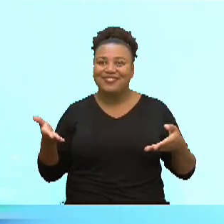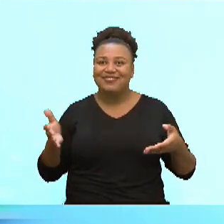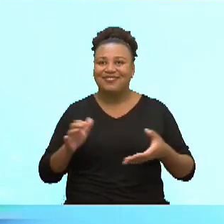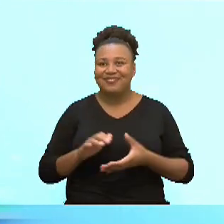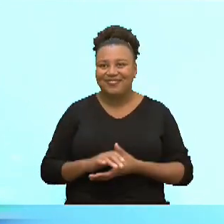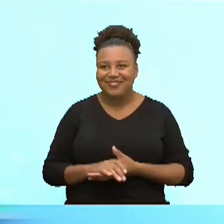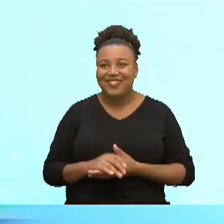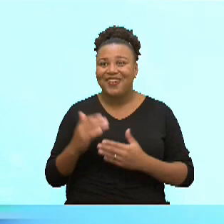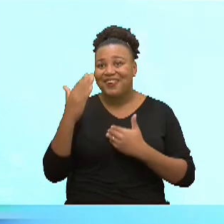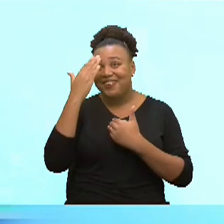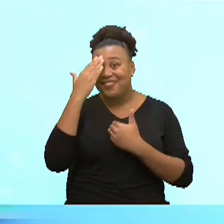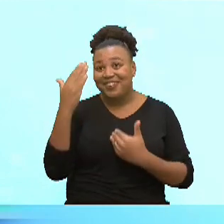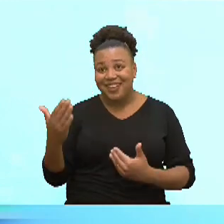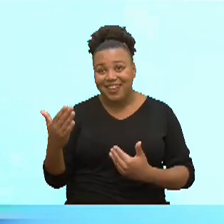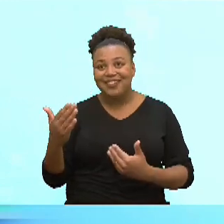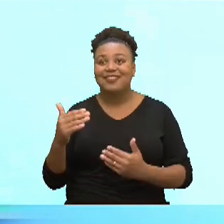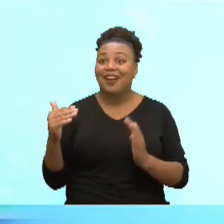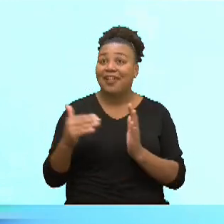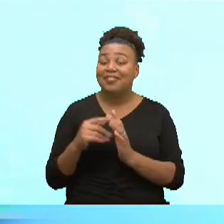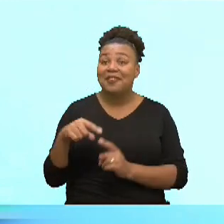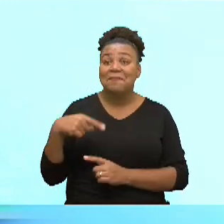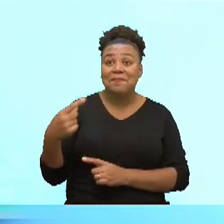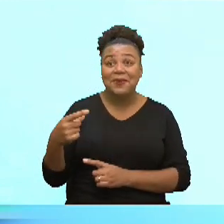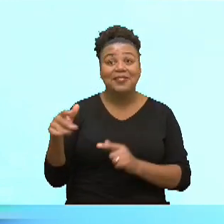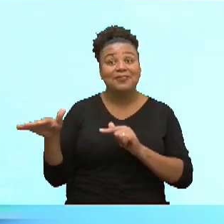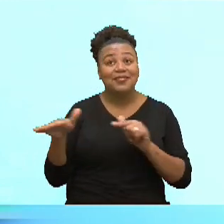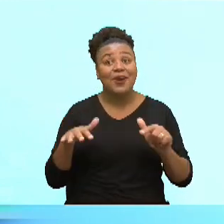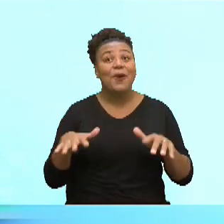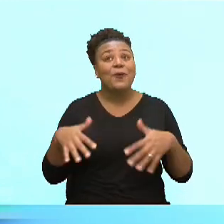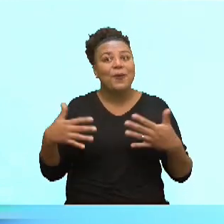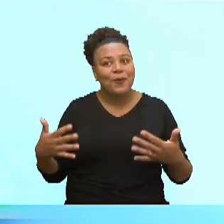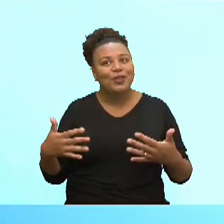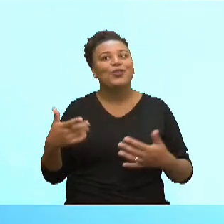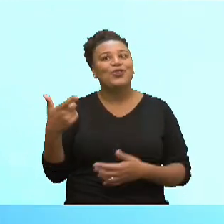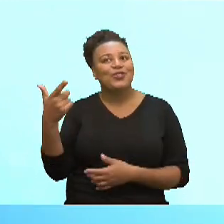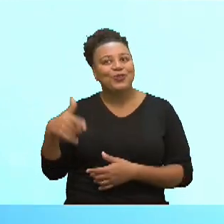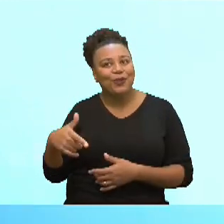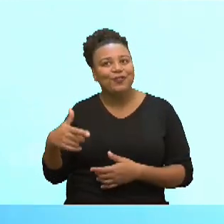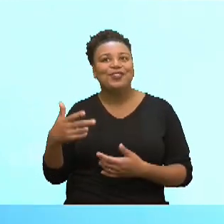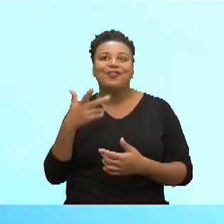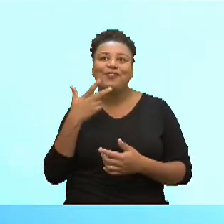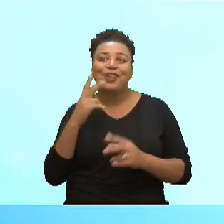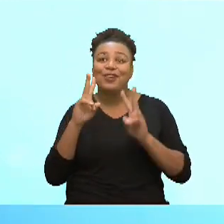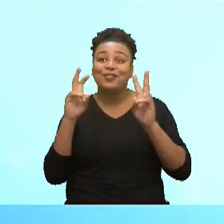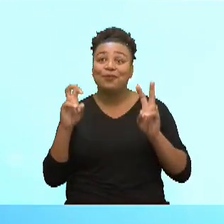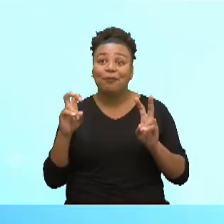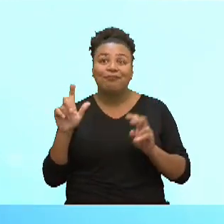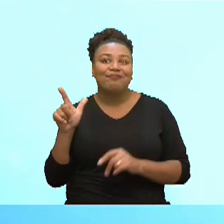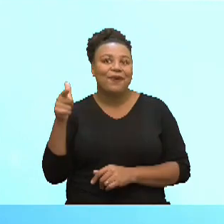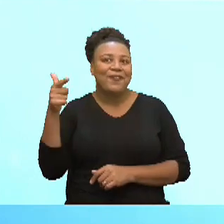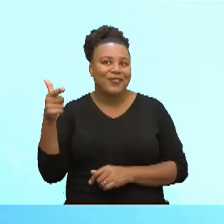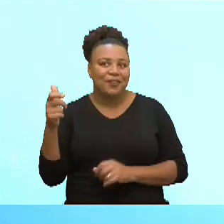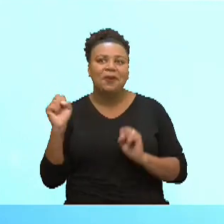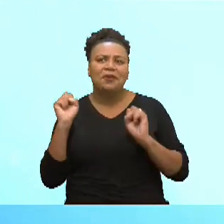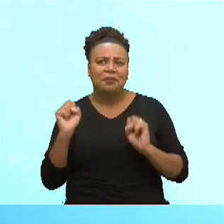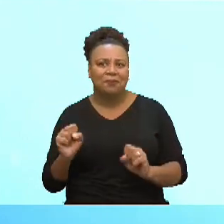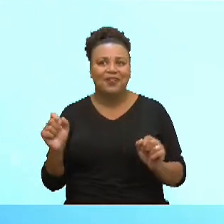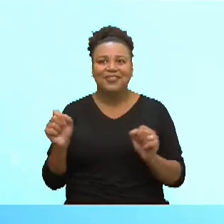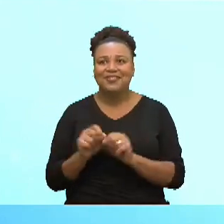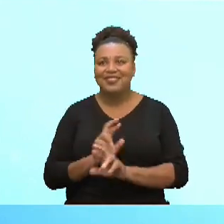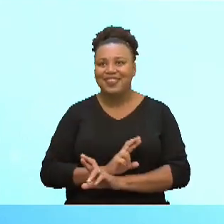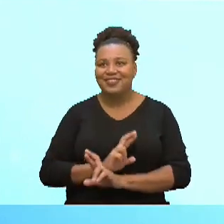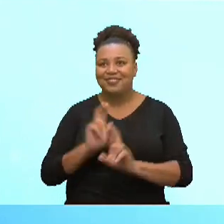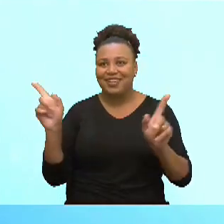tela obrigada e até a próxima semana quando a gente volta a trazer outro assunto que pode fazer a